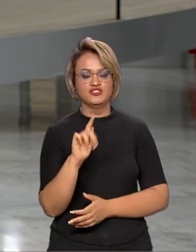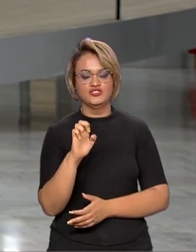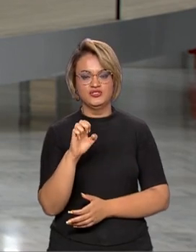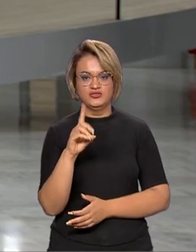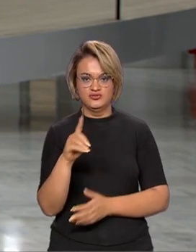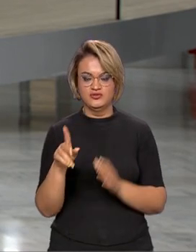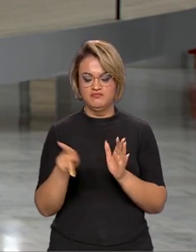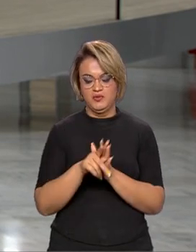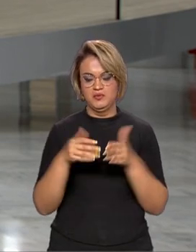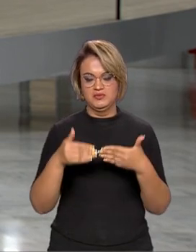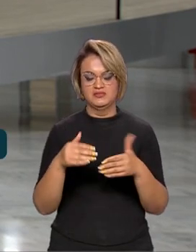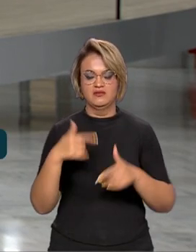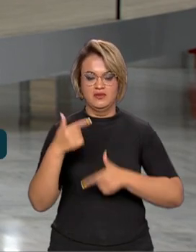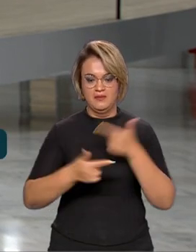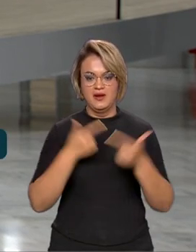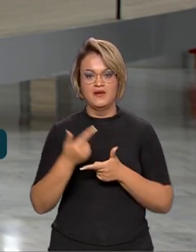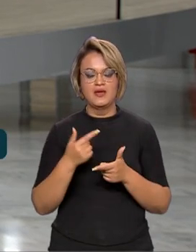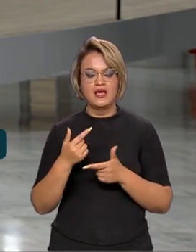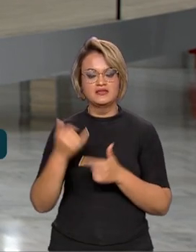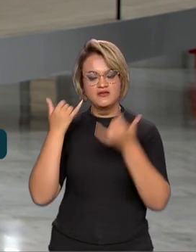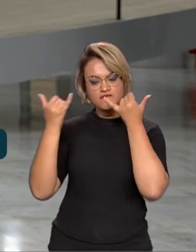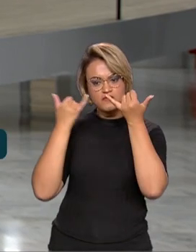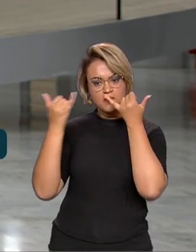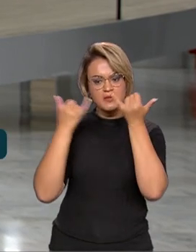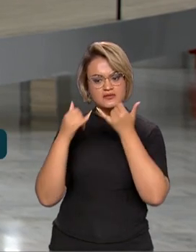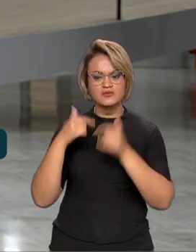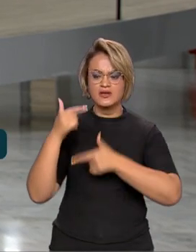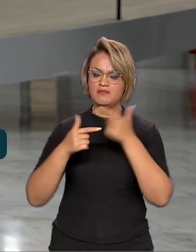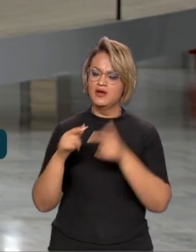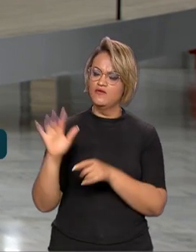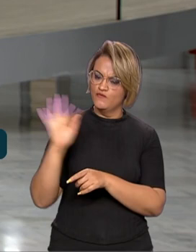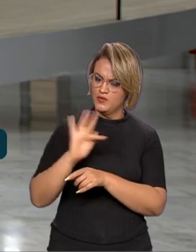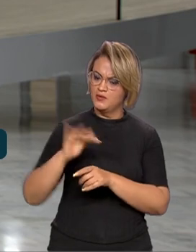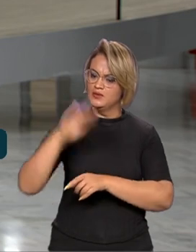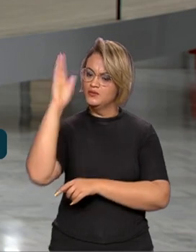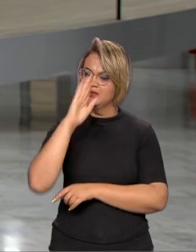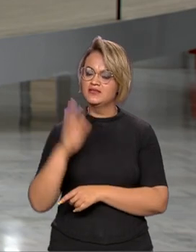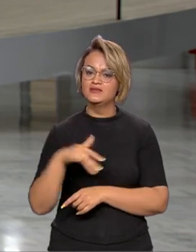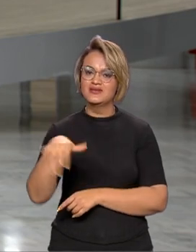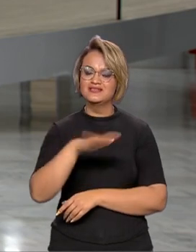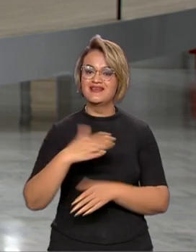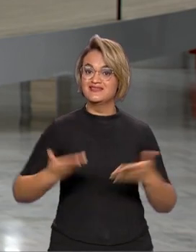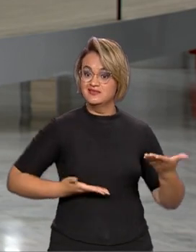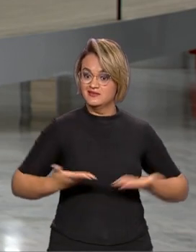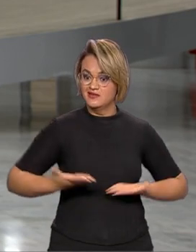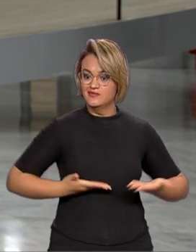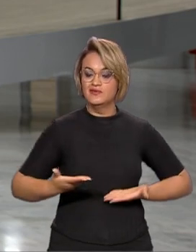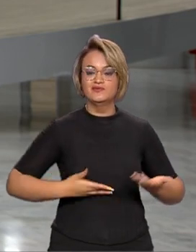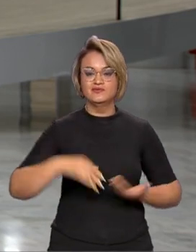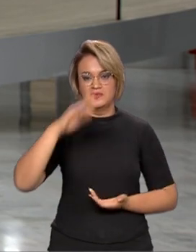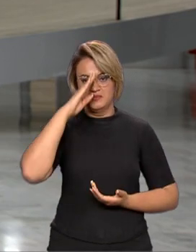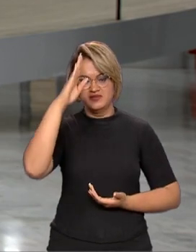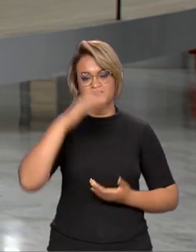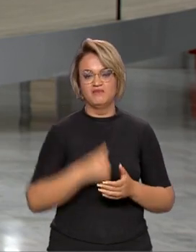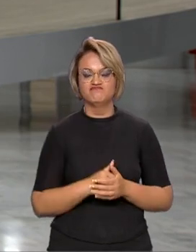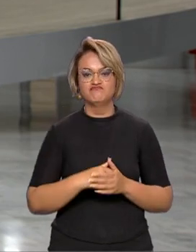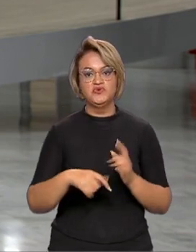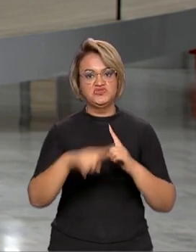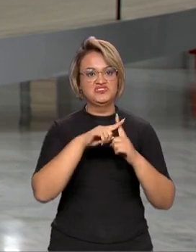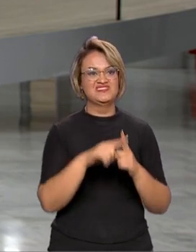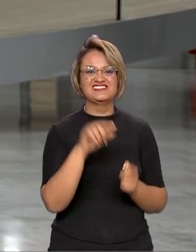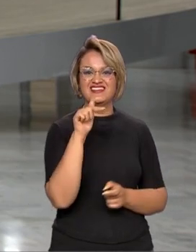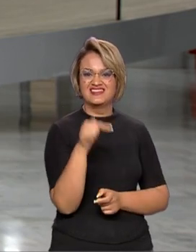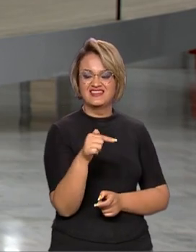E nesse raio-x do mercado de trabalho formal brasileiro, o setor de serviços lidera o saldo positivo com mais de